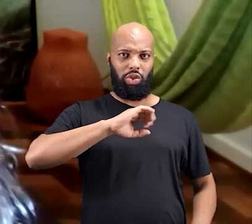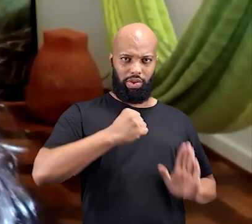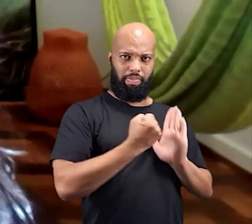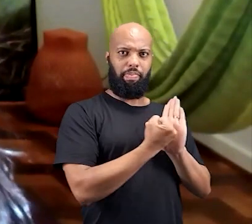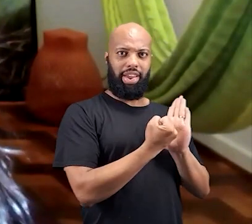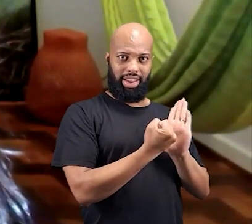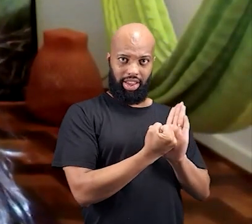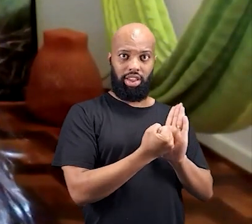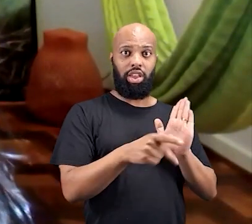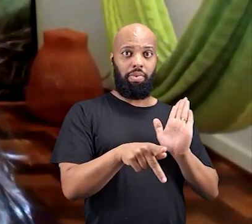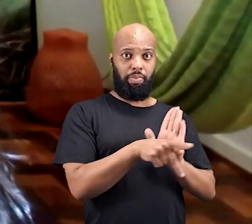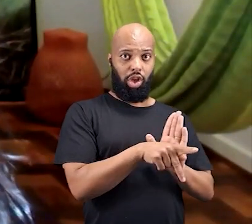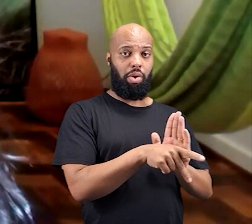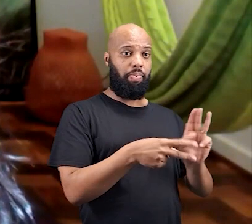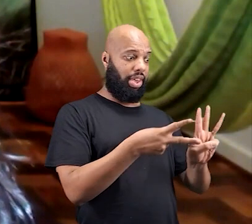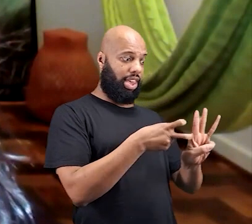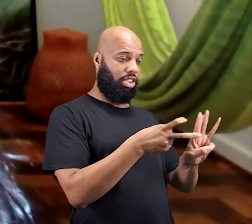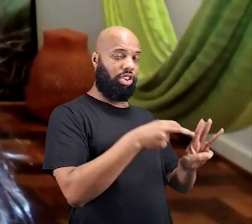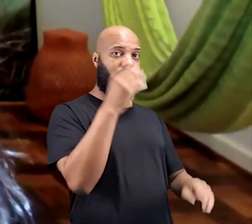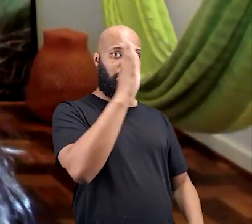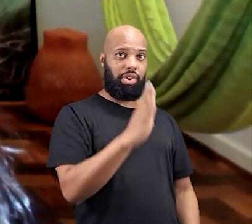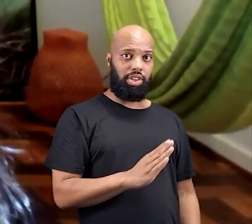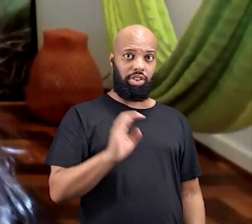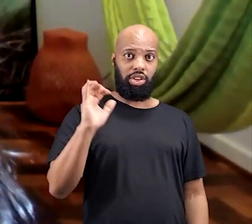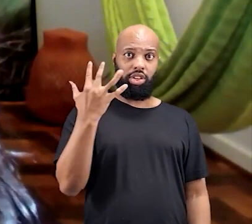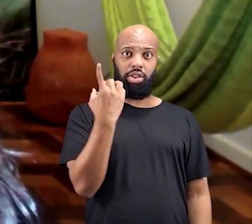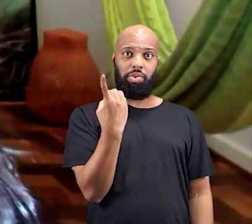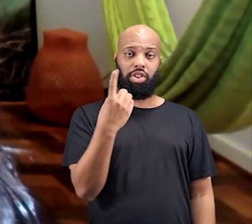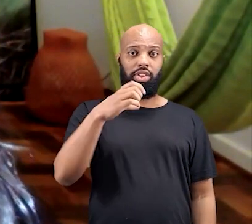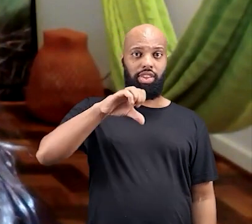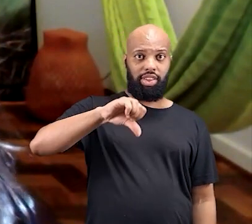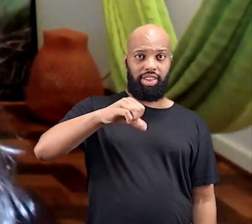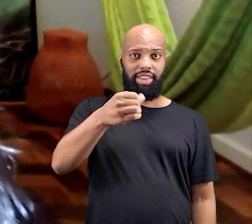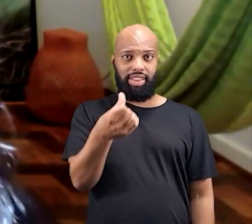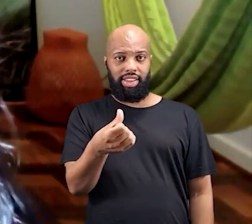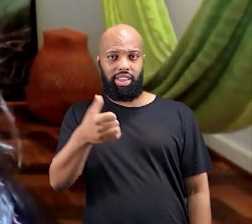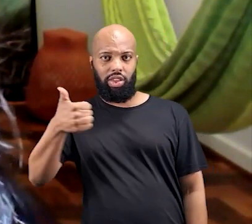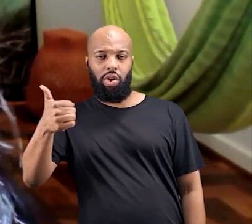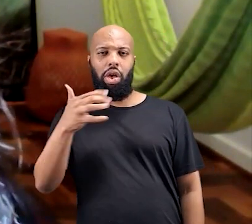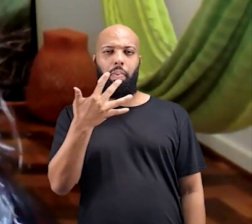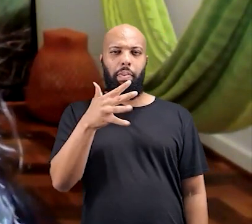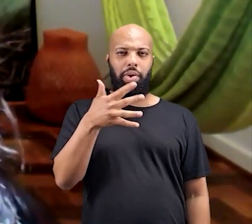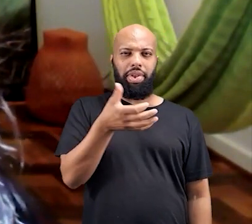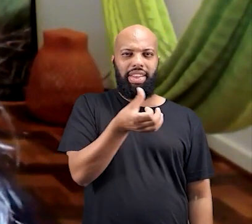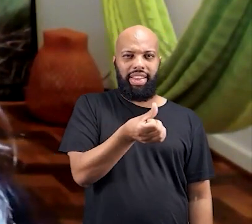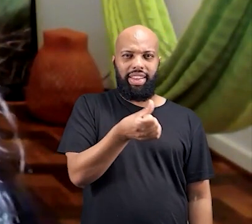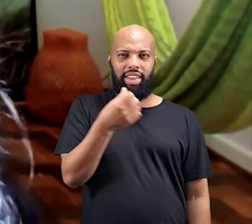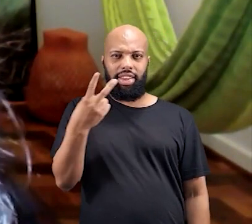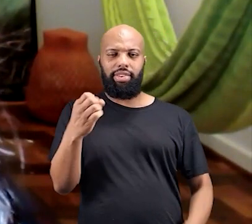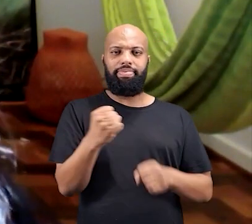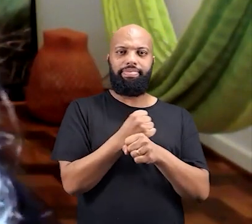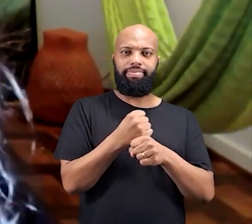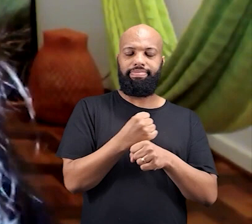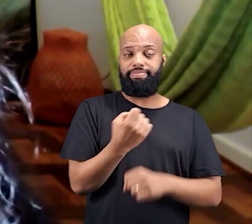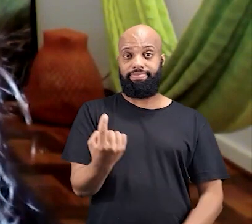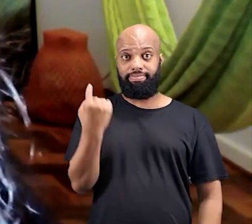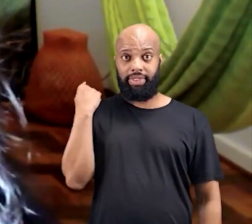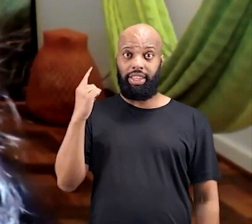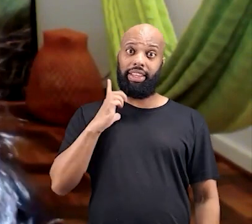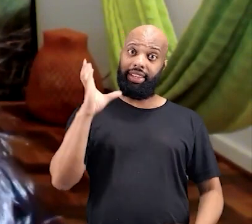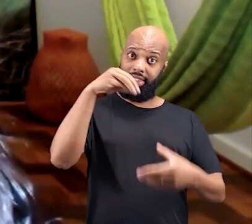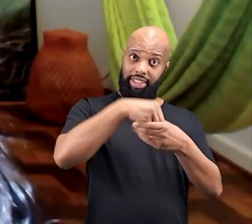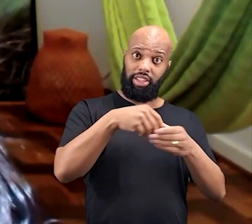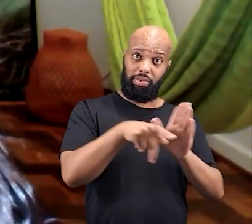território demarcado indígena do Brasil. Isso aconteceu em 1961, há mais ou menos 62 anos